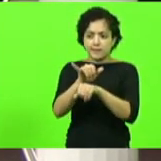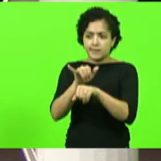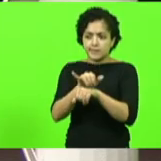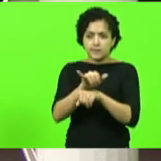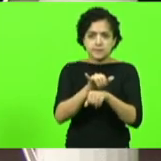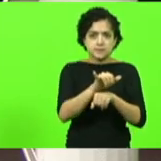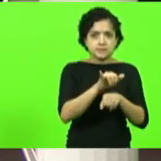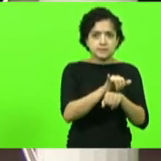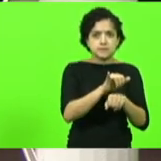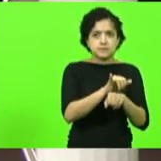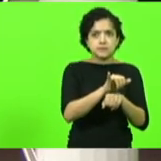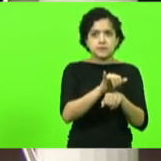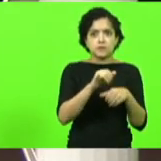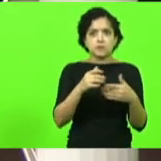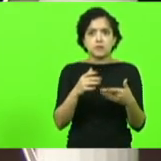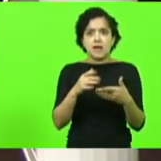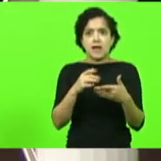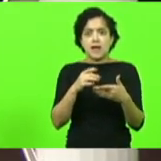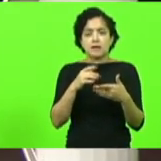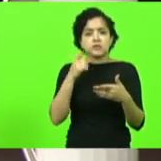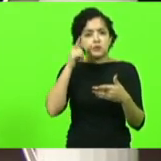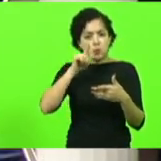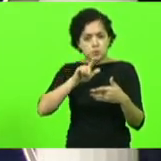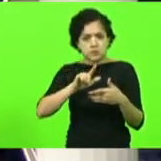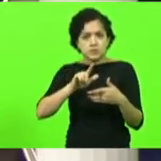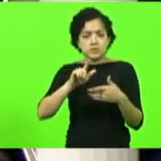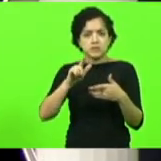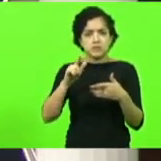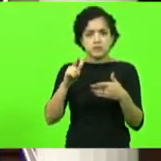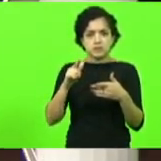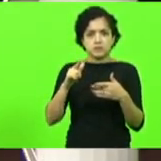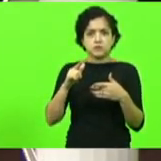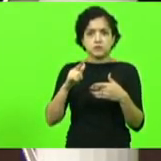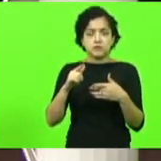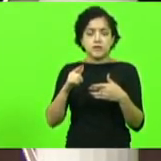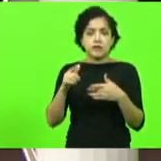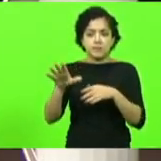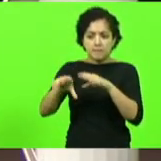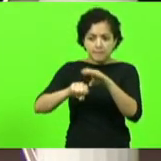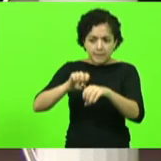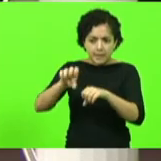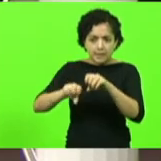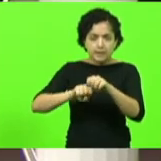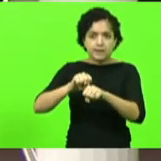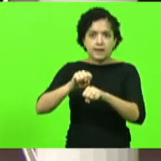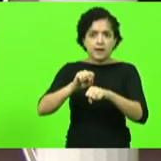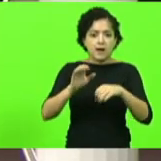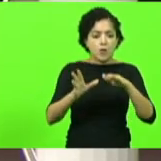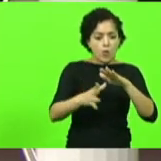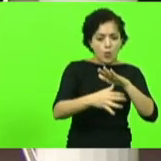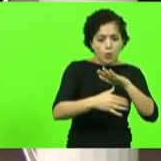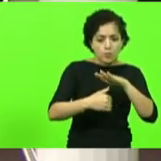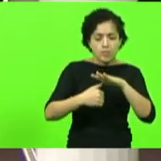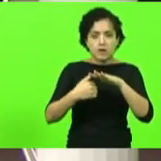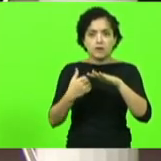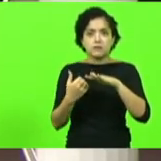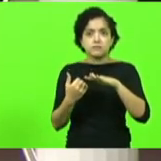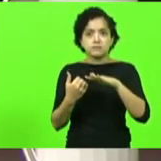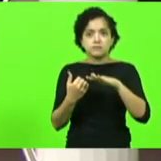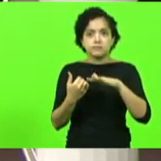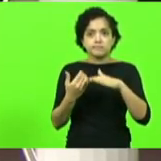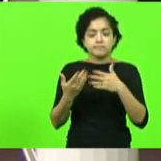que teria recuperado um milhão a mais do que teria sido roubado na verdade imagina que dentro desses